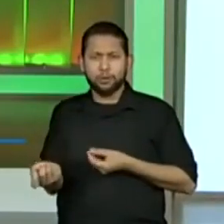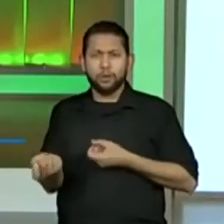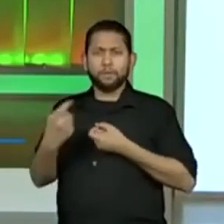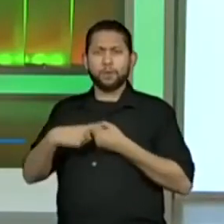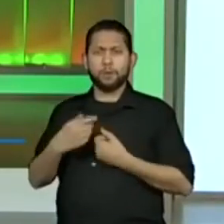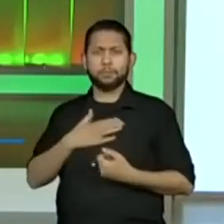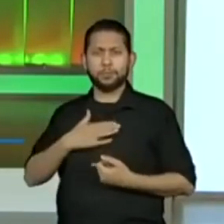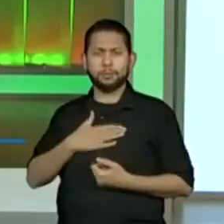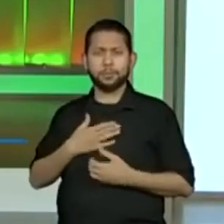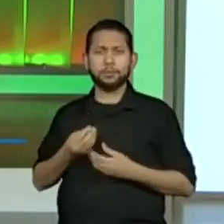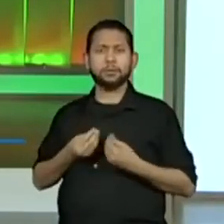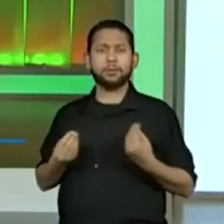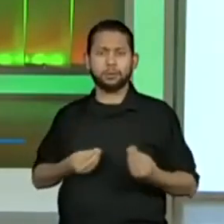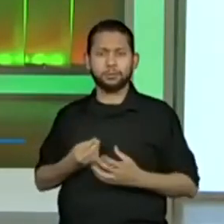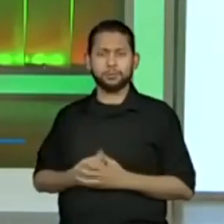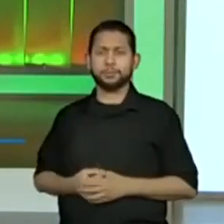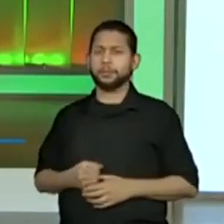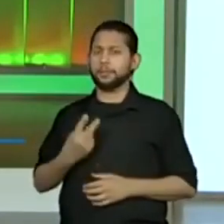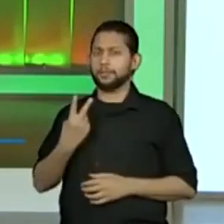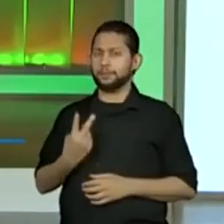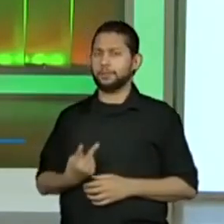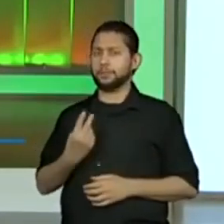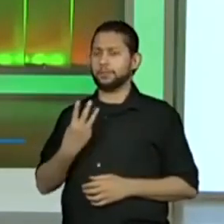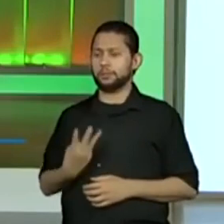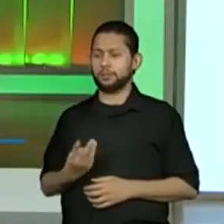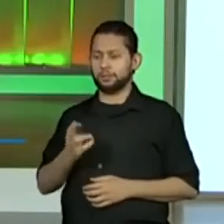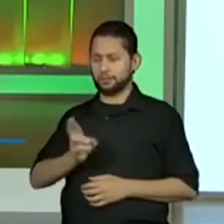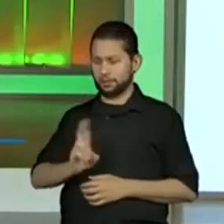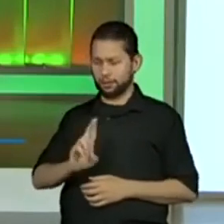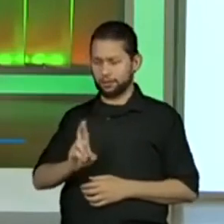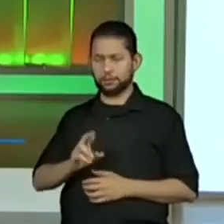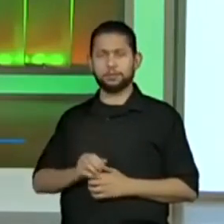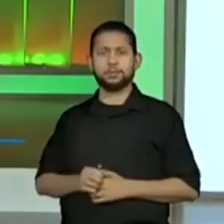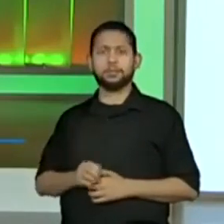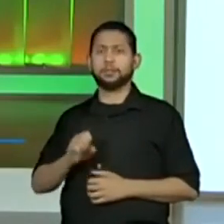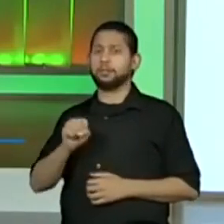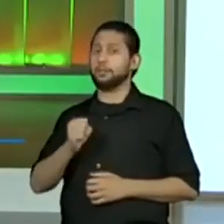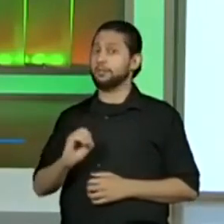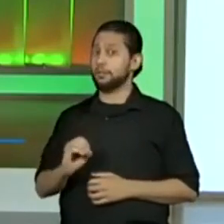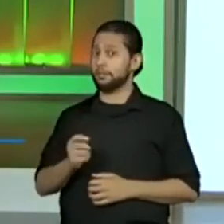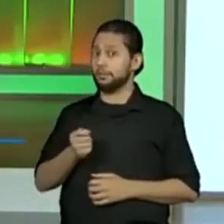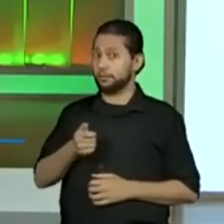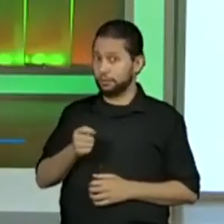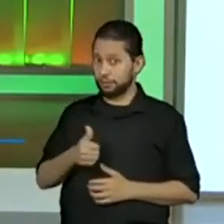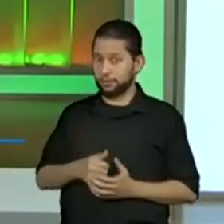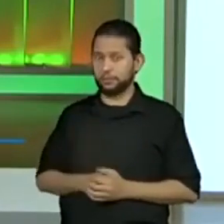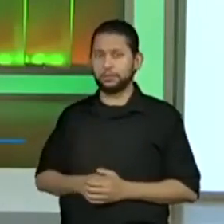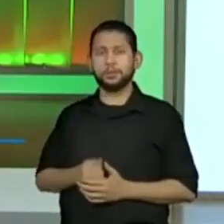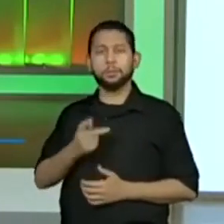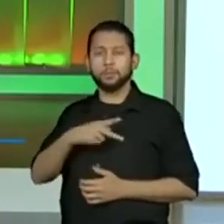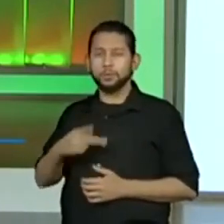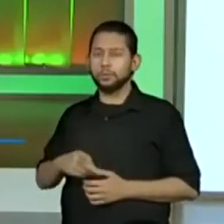Olha, R$,80. Olha, a professora Tânia disse que ele podia ter dado